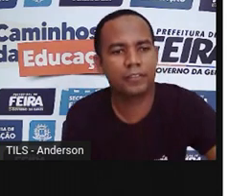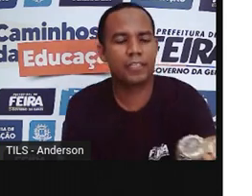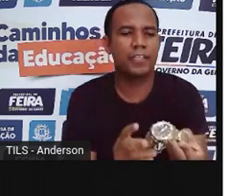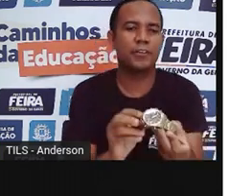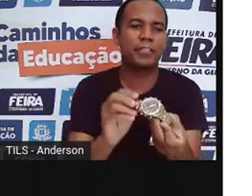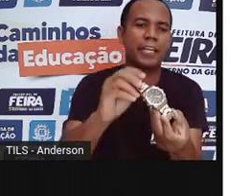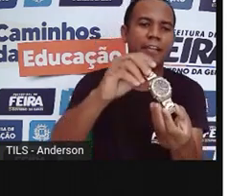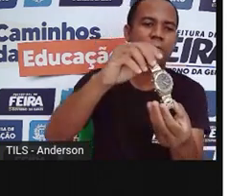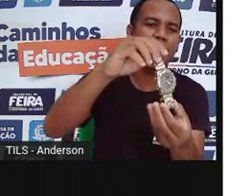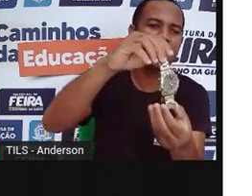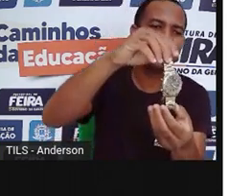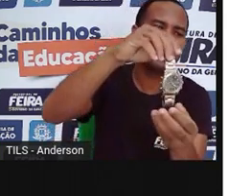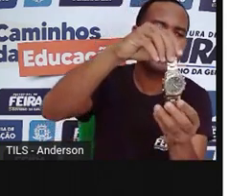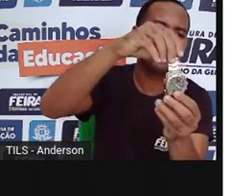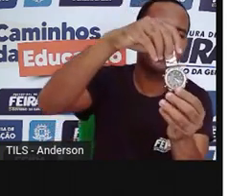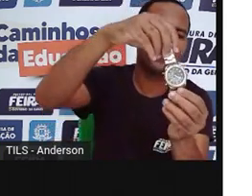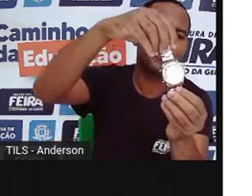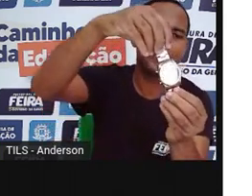tipo este aqui.